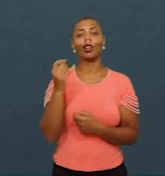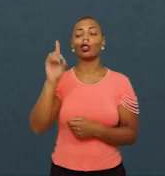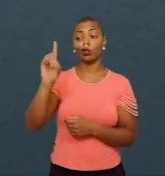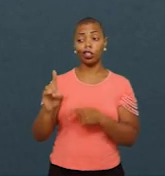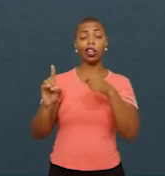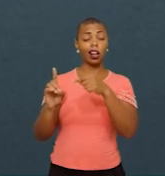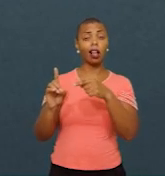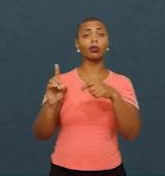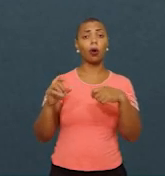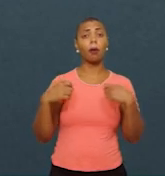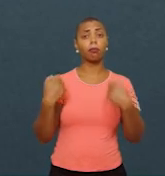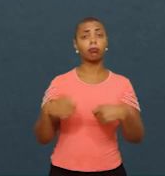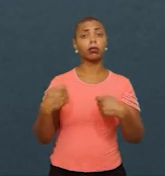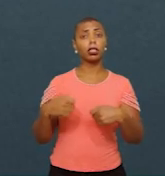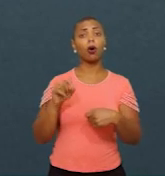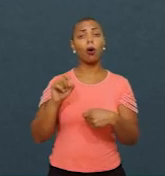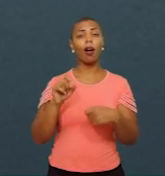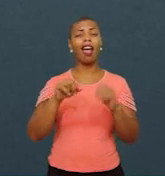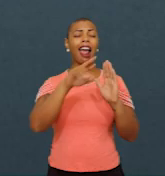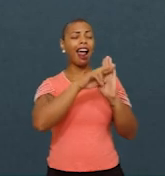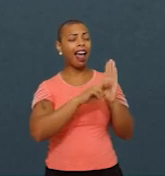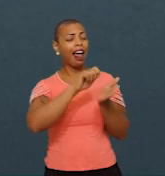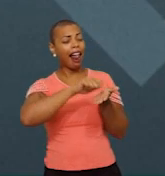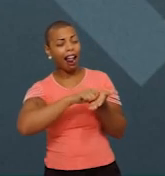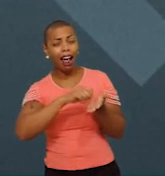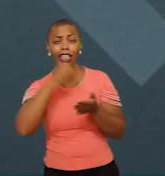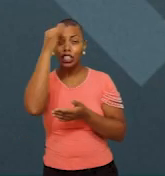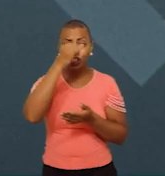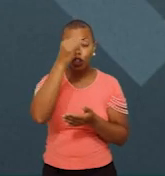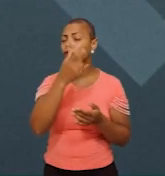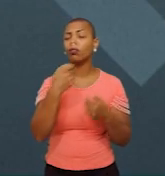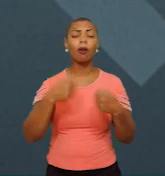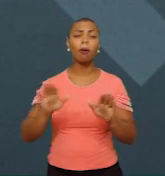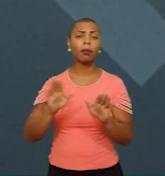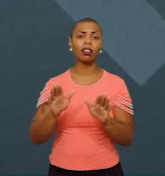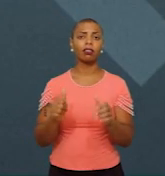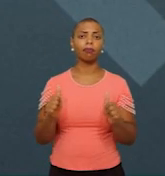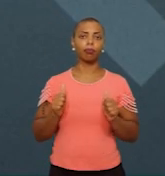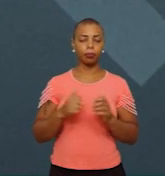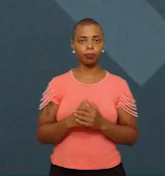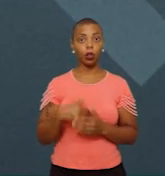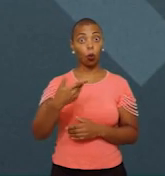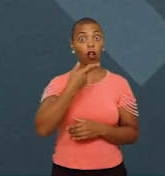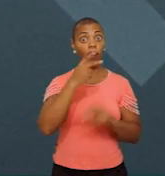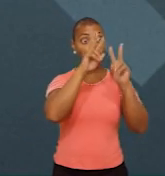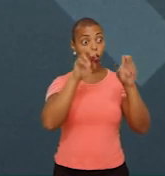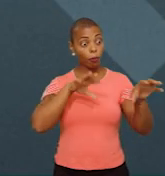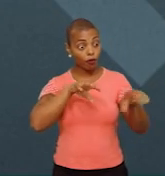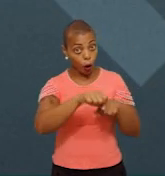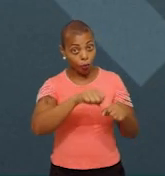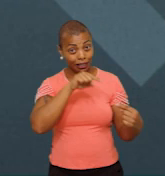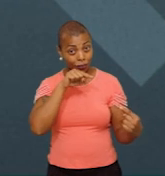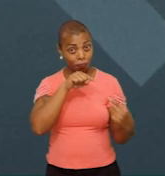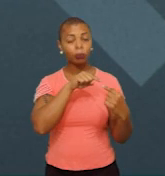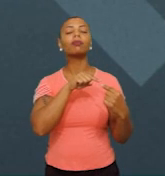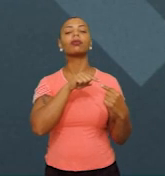liberado de burocracias inúteis. Quando a gente vai falar na formação propriamente dita, a gente